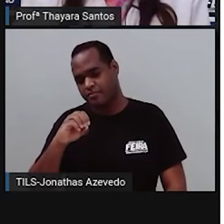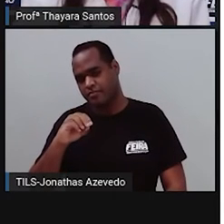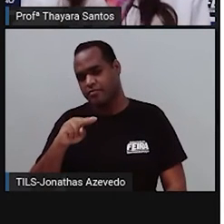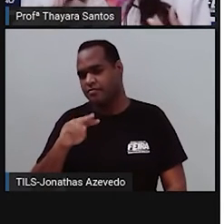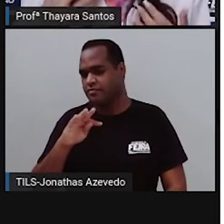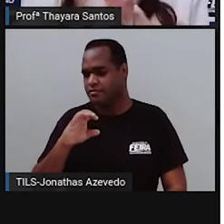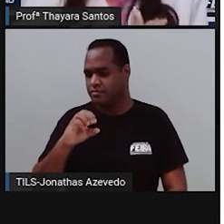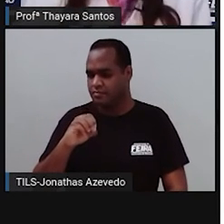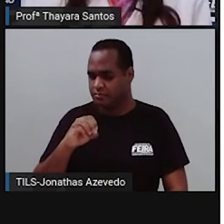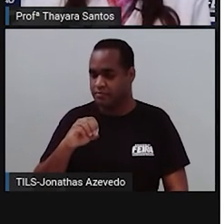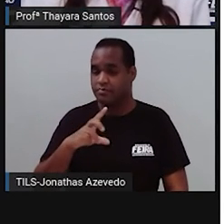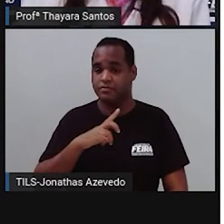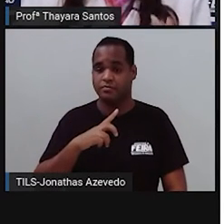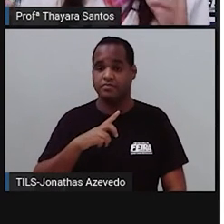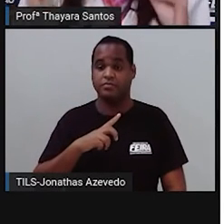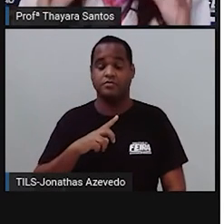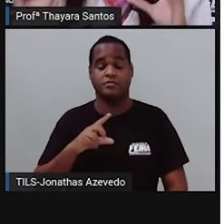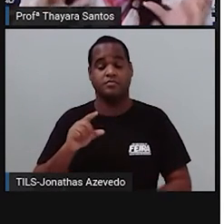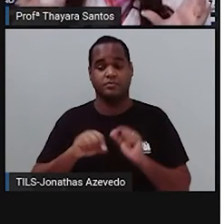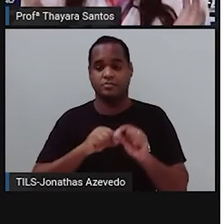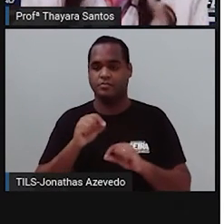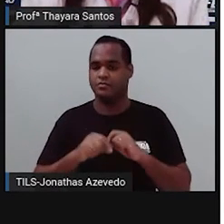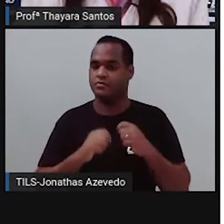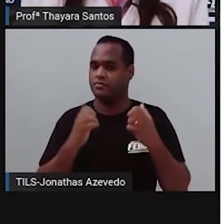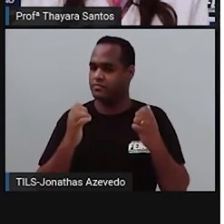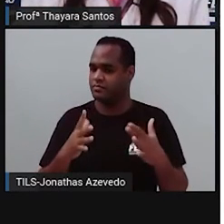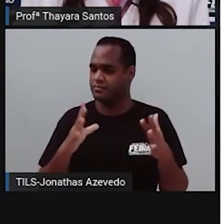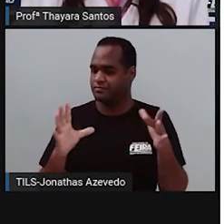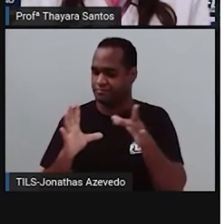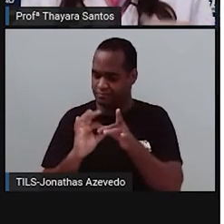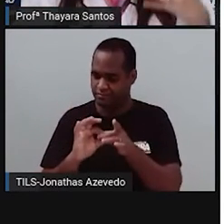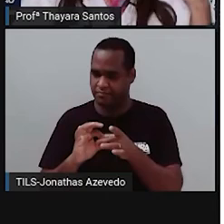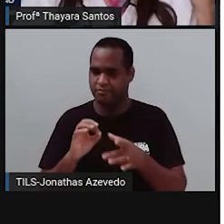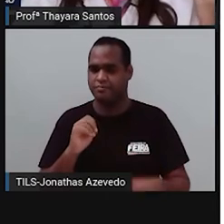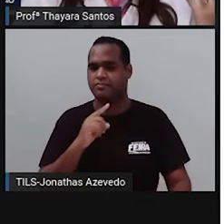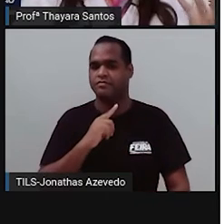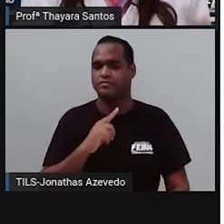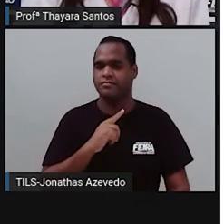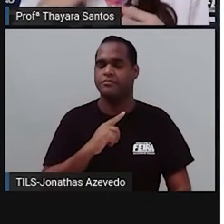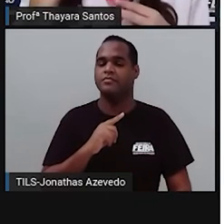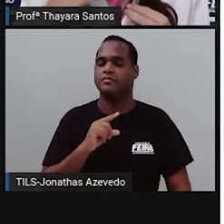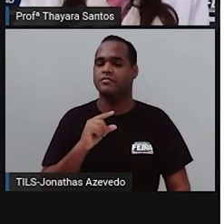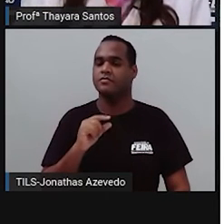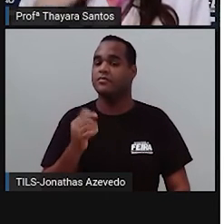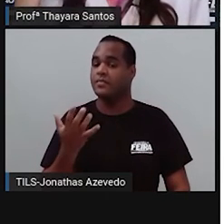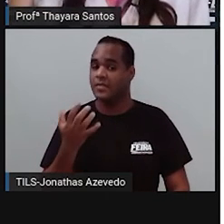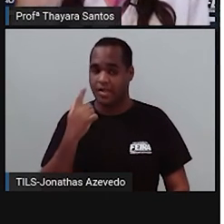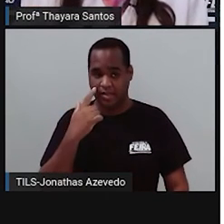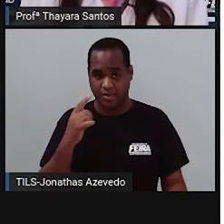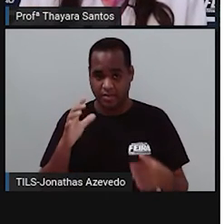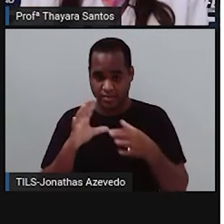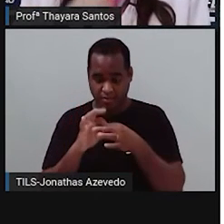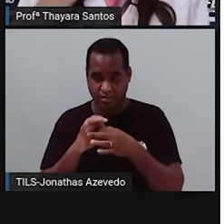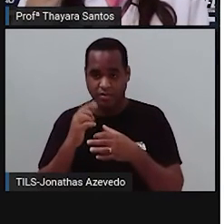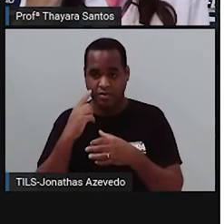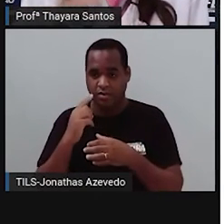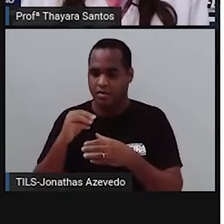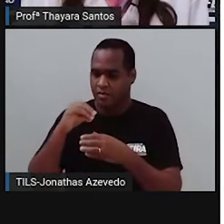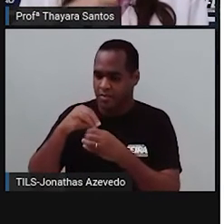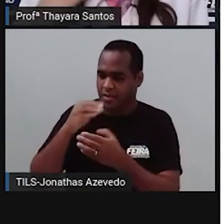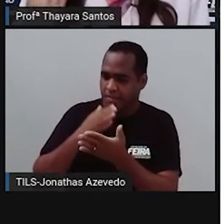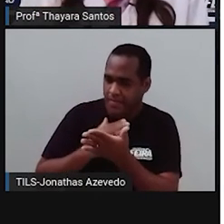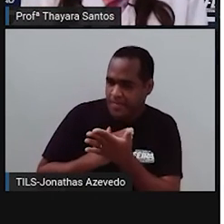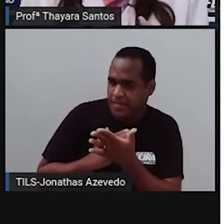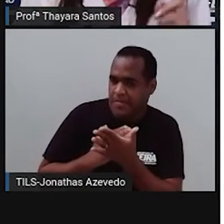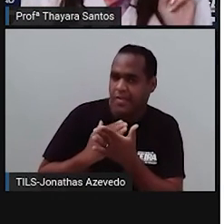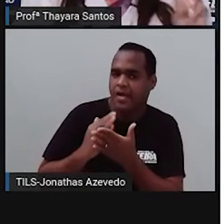origem a essas células que estão ali no sangue. Então, eles estão relacionados aí. O tecido hematopoético, ele vai dar origem à medula, principalmente à